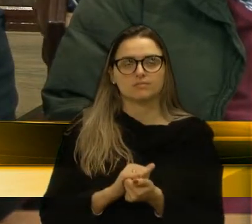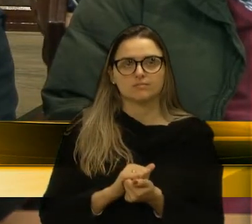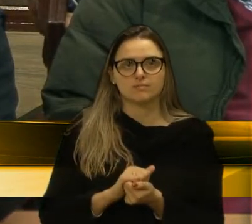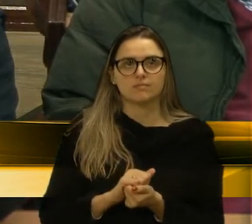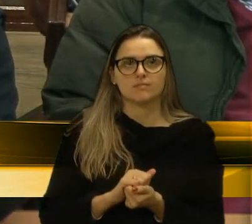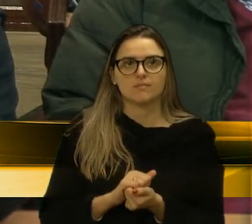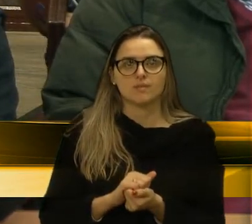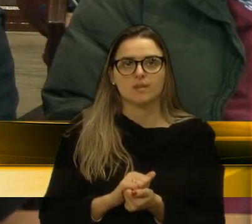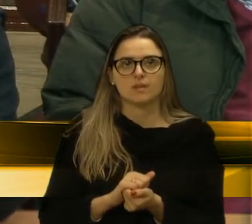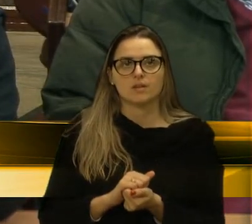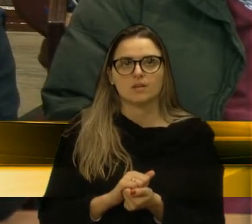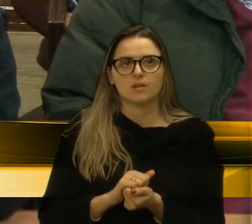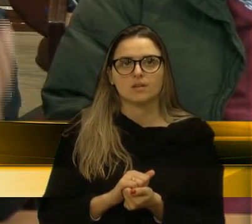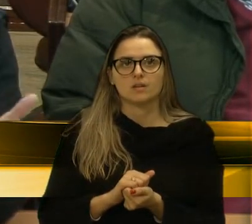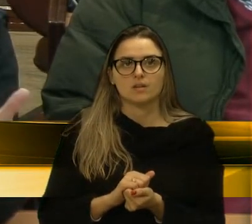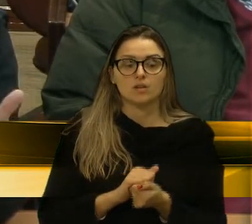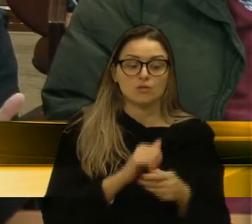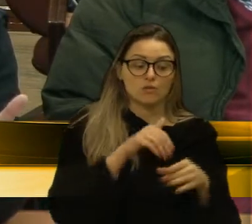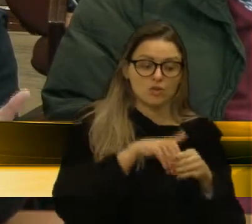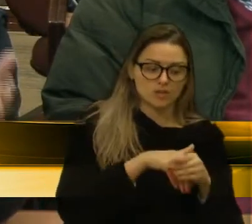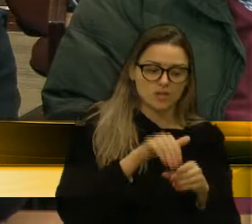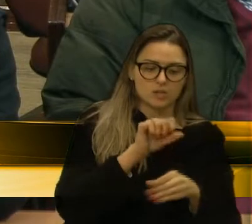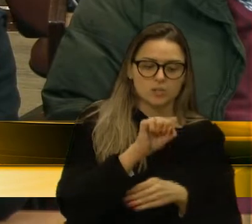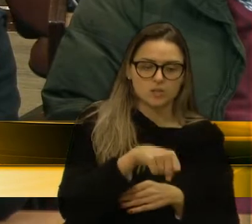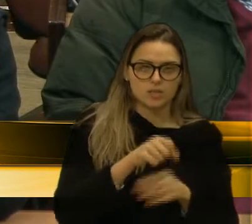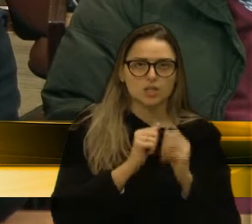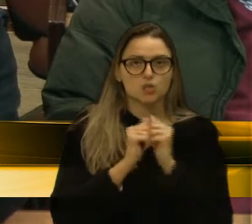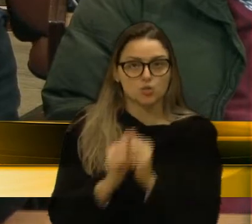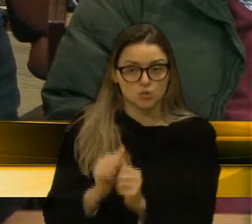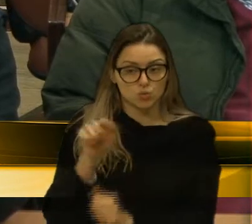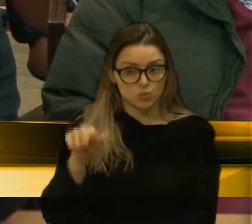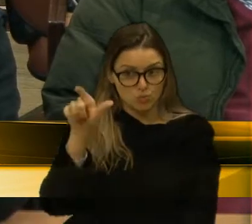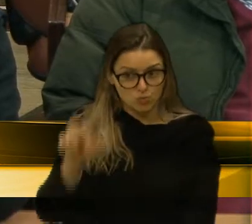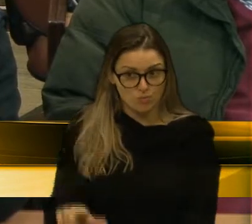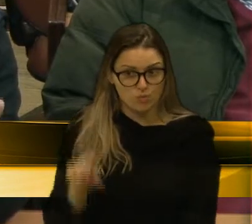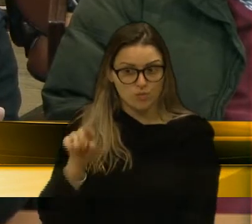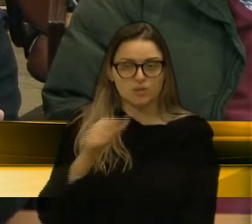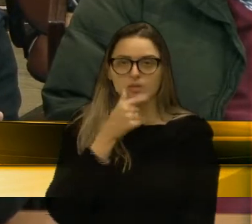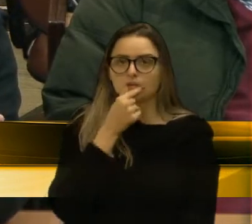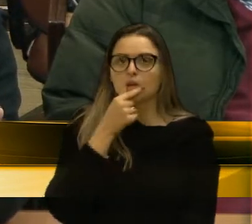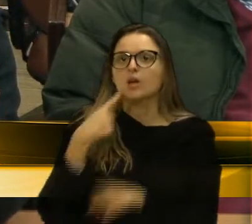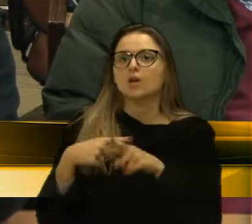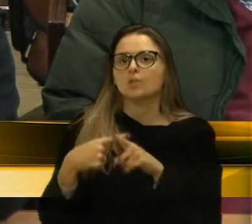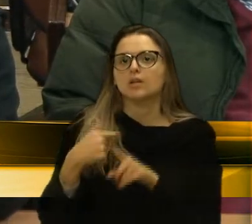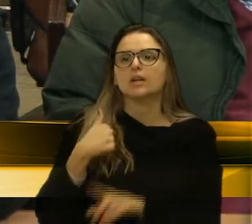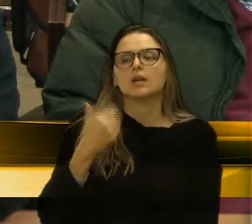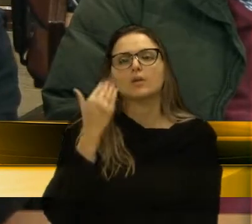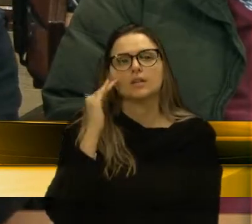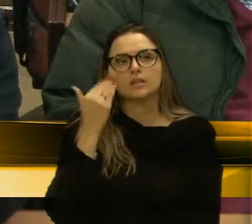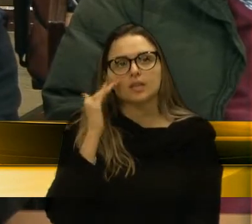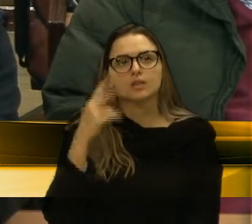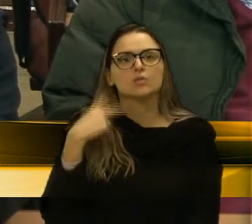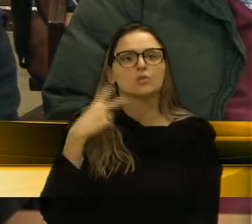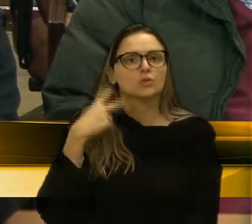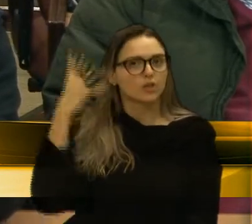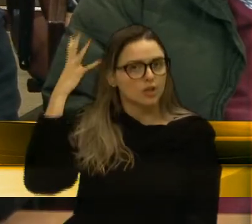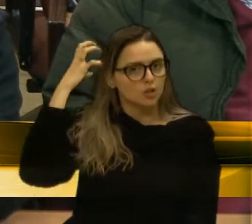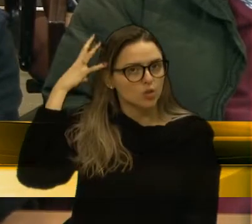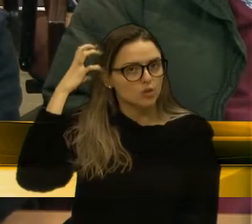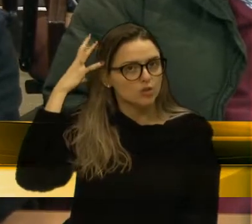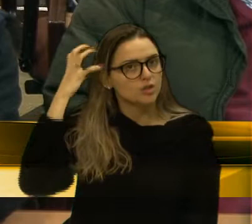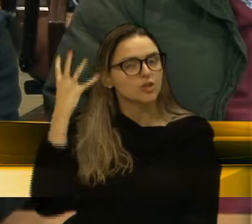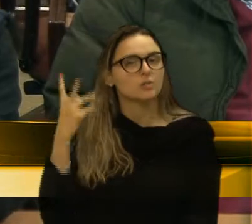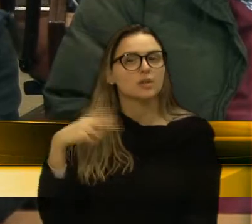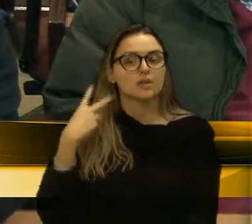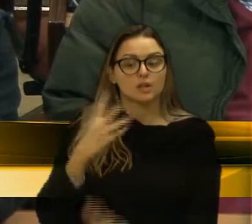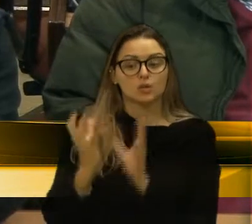votando favorável, junto com a V. Exª, por entender que o vereador Tibiriçá, nosso colega que